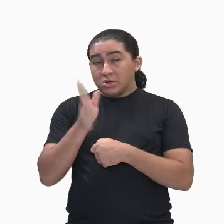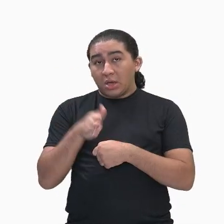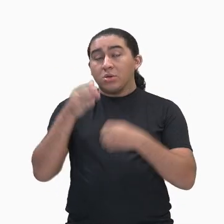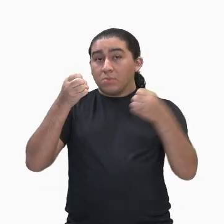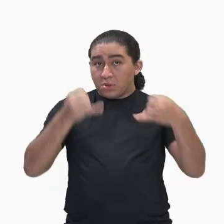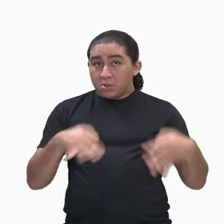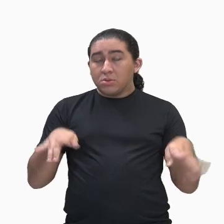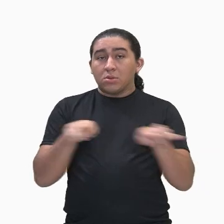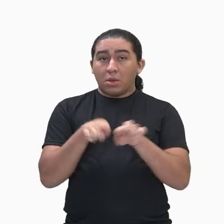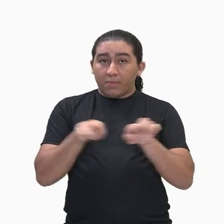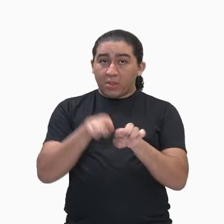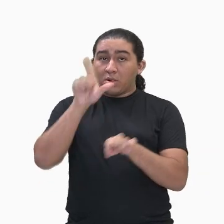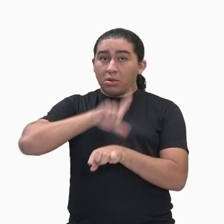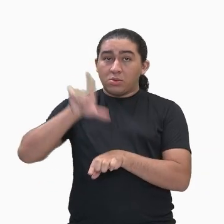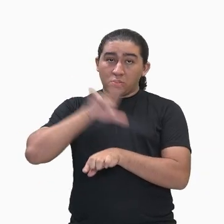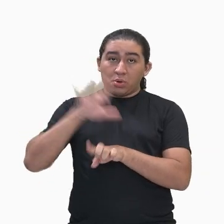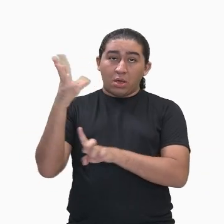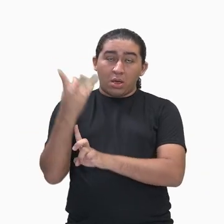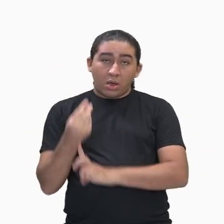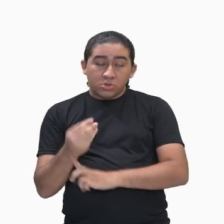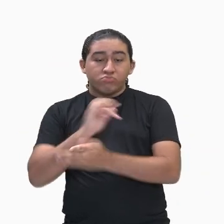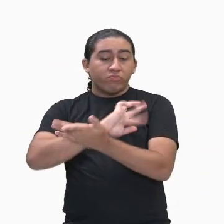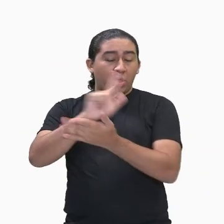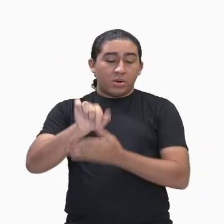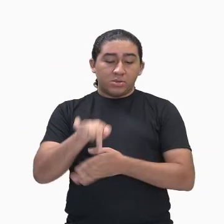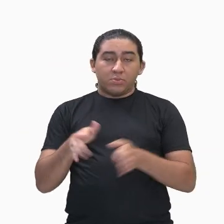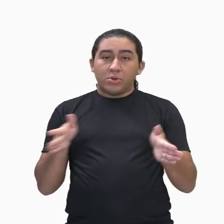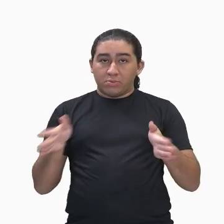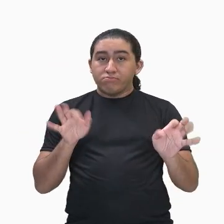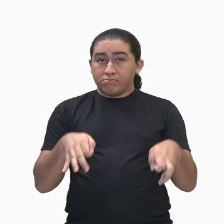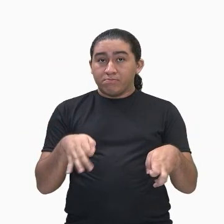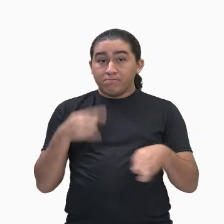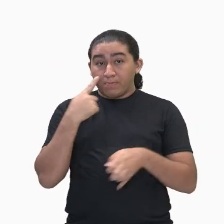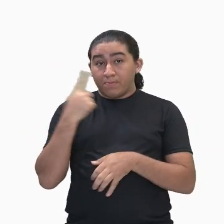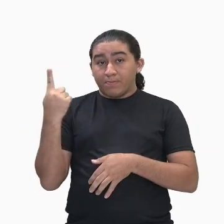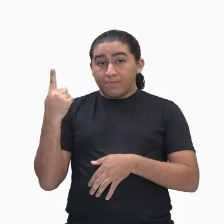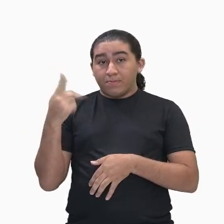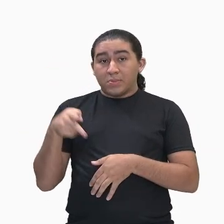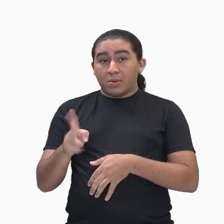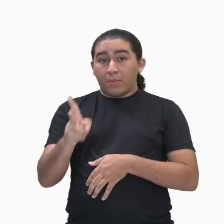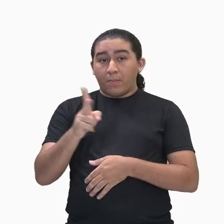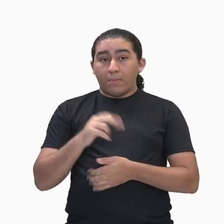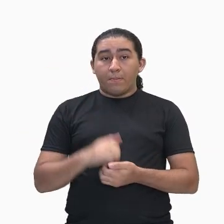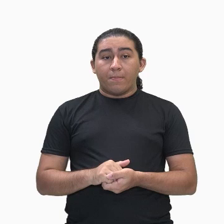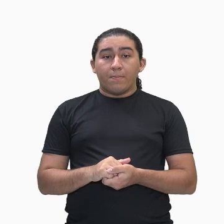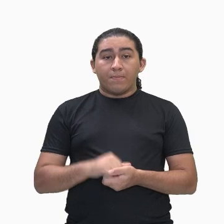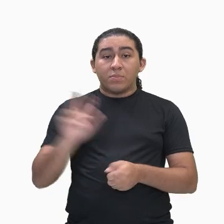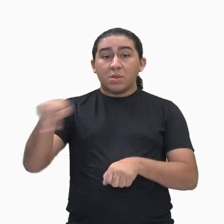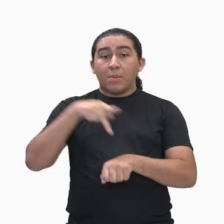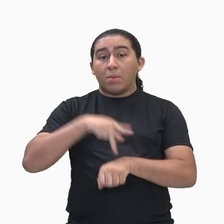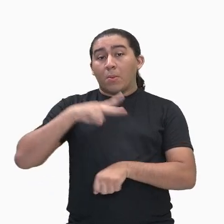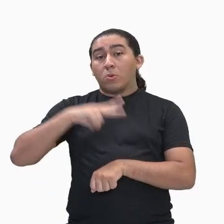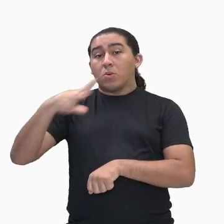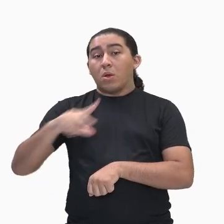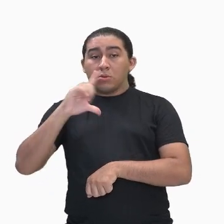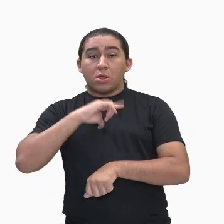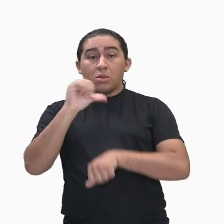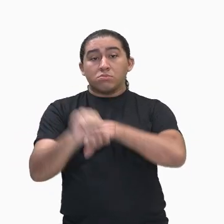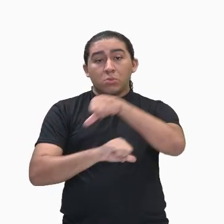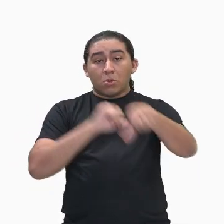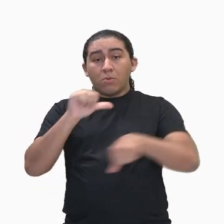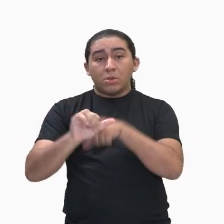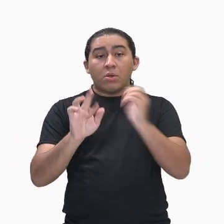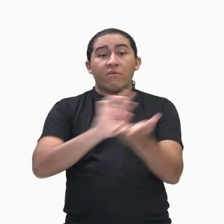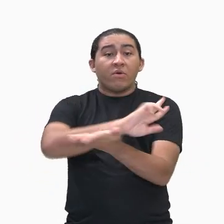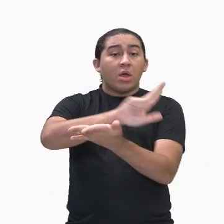na literatura, na arte. Então é esse período. E continuando. Em Portugal, o país passava por uma fase de